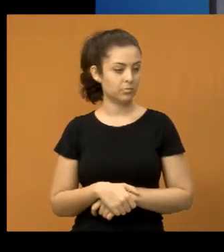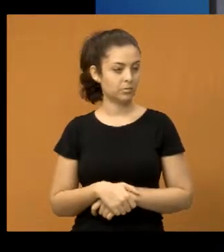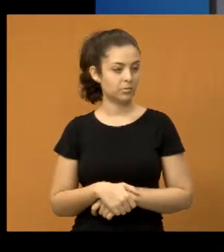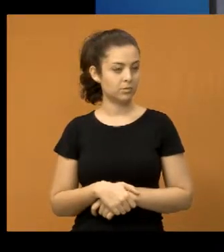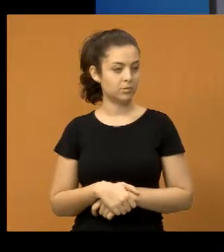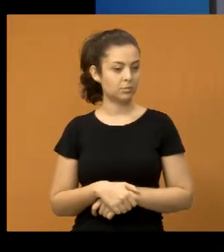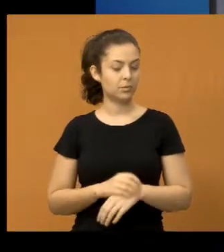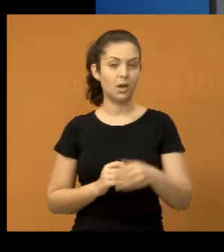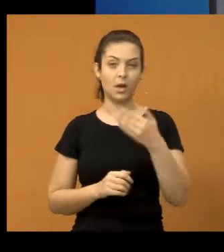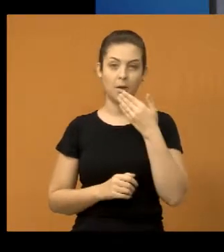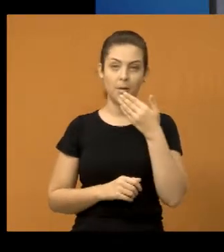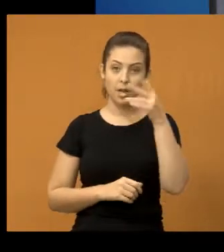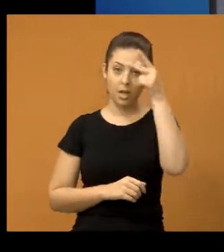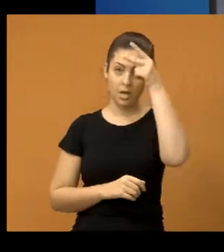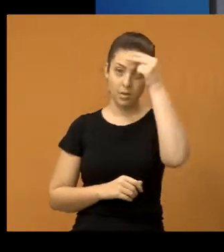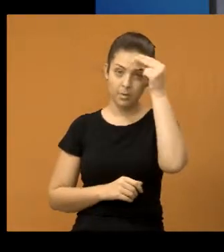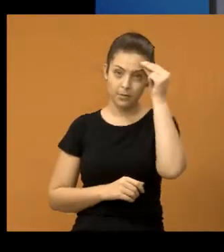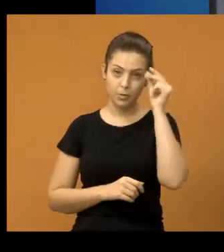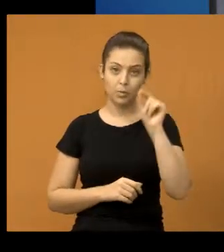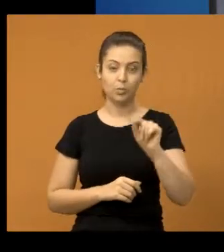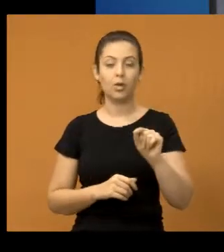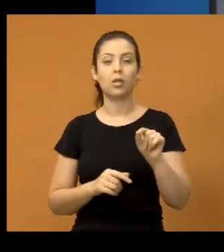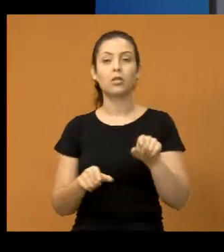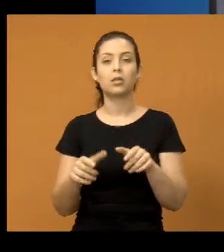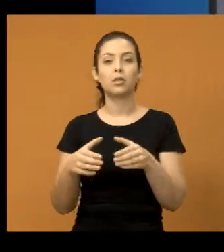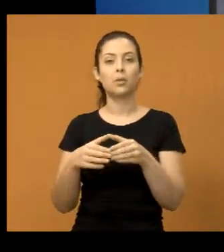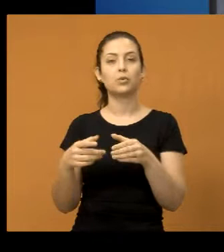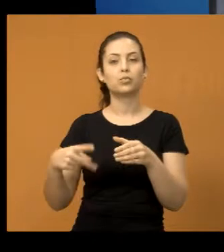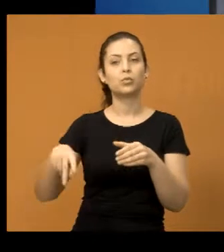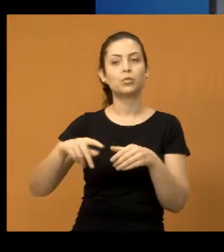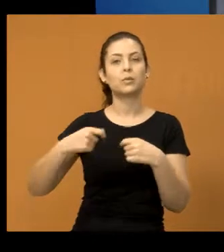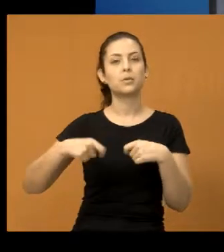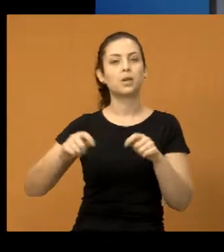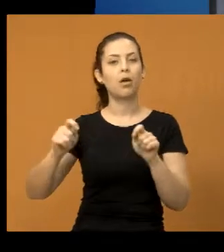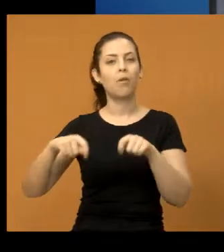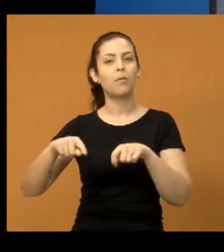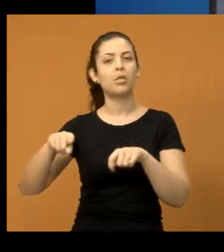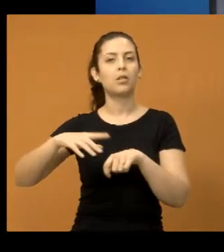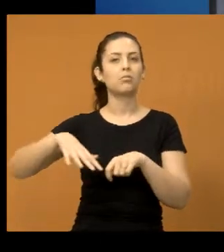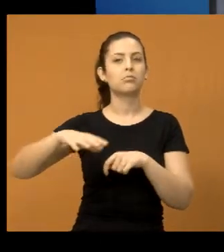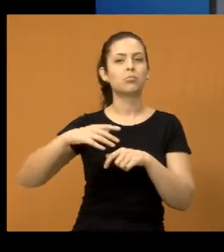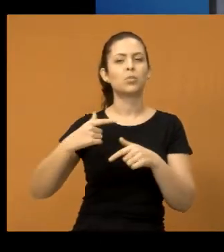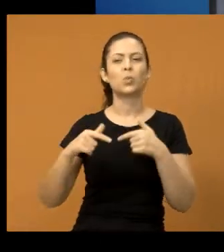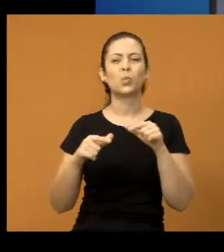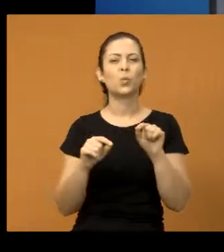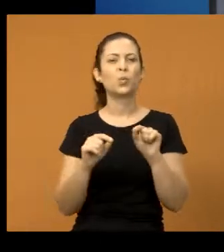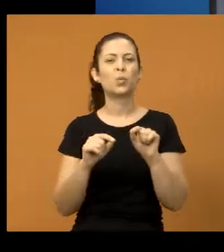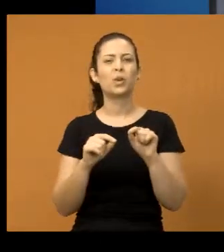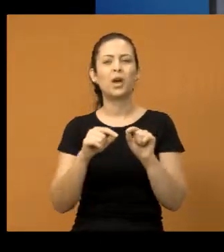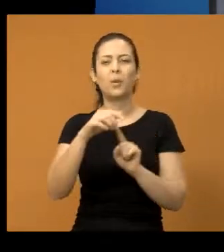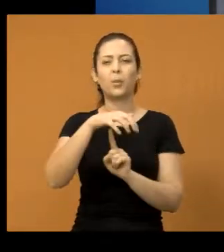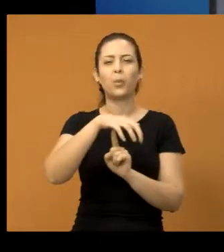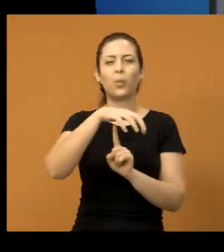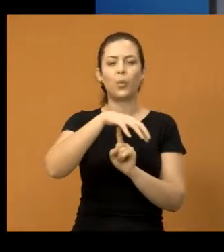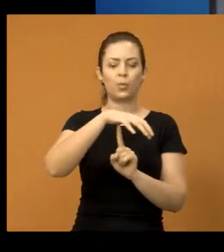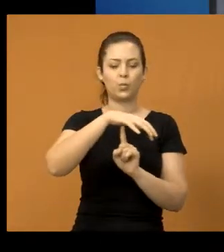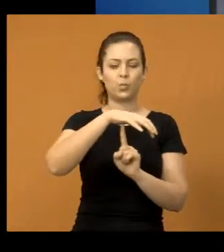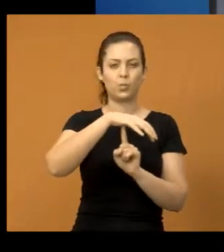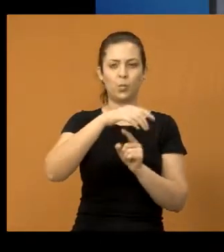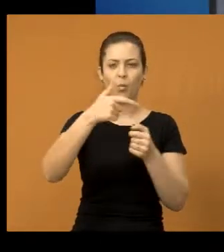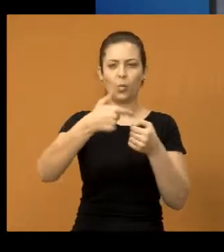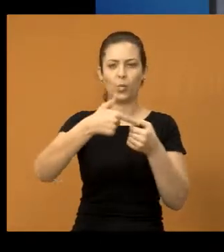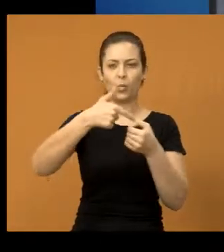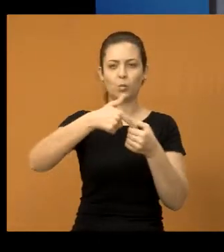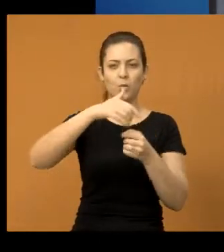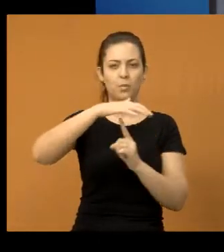Estamos solicitando à Prefeitura de Jacareí, e o setor competente, com relação àquele posto, a cobertura daquele posto de